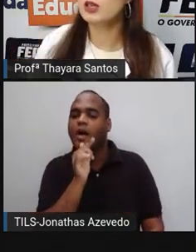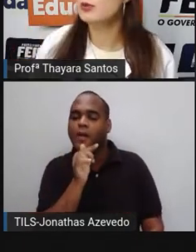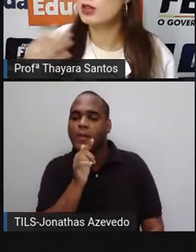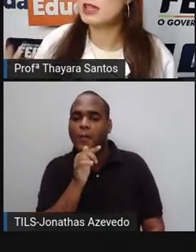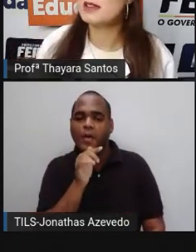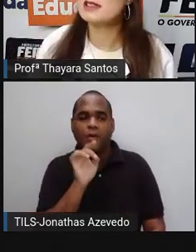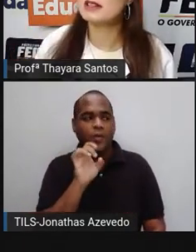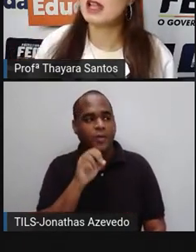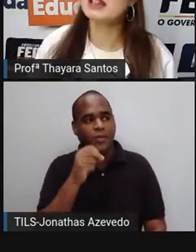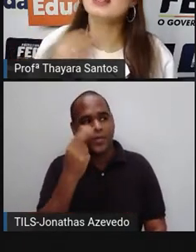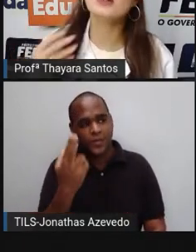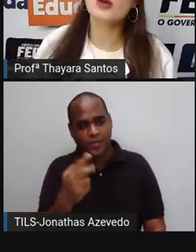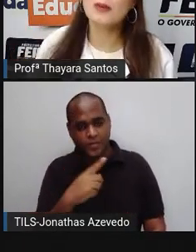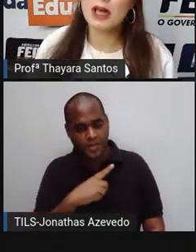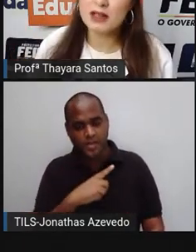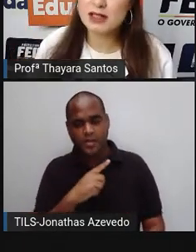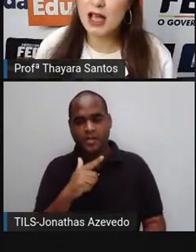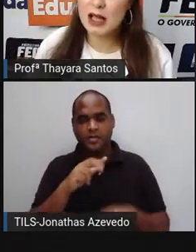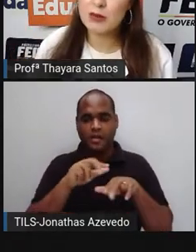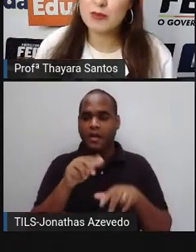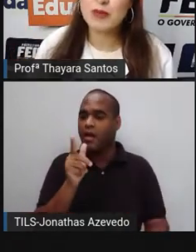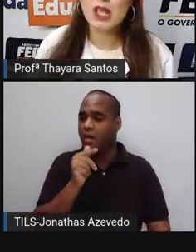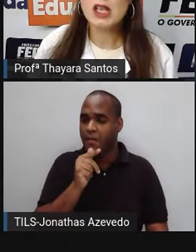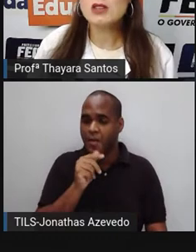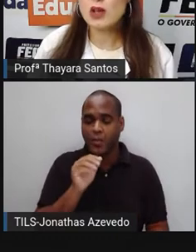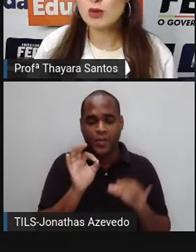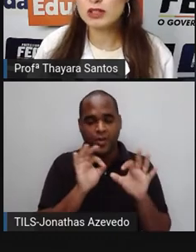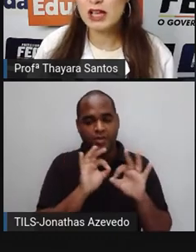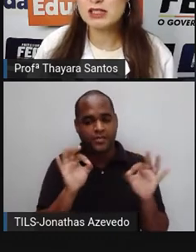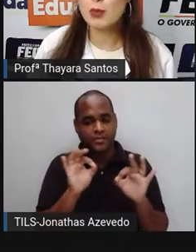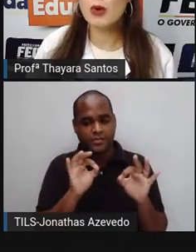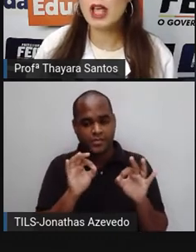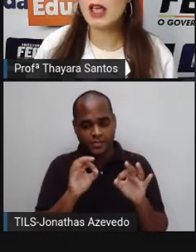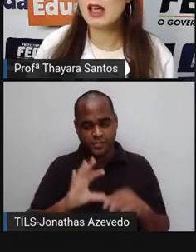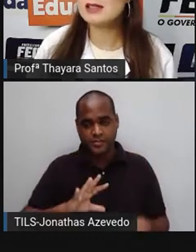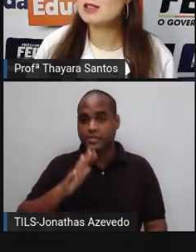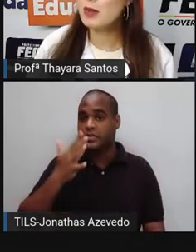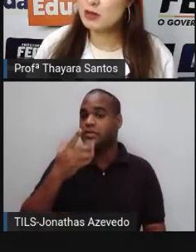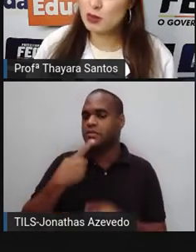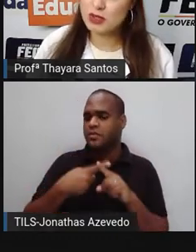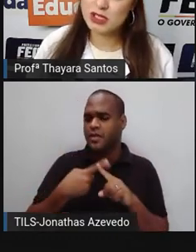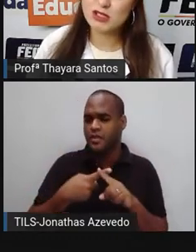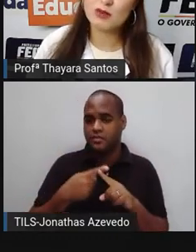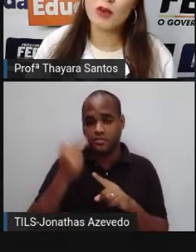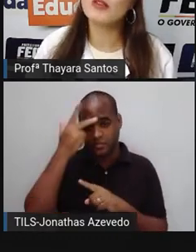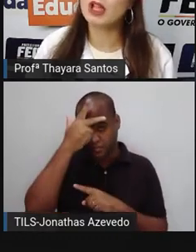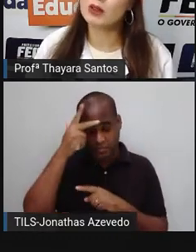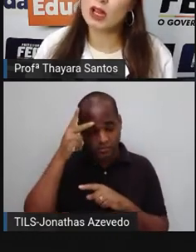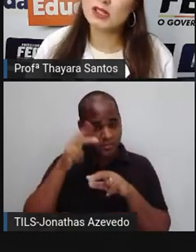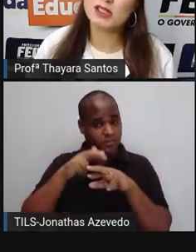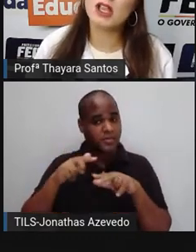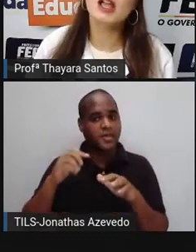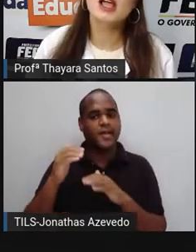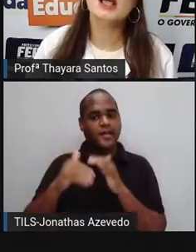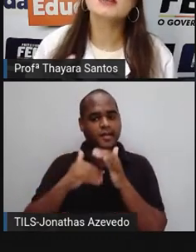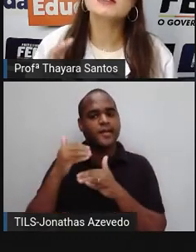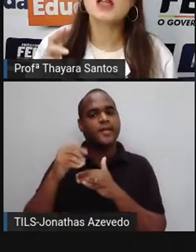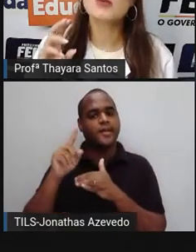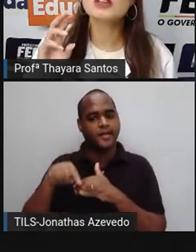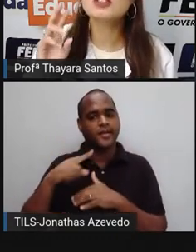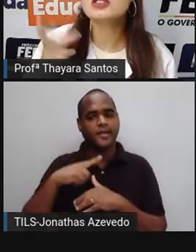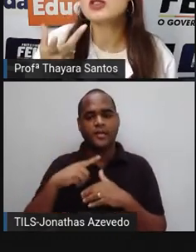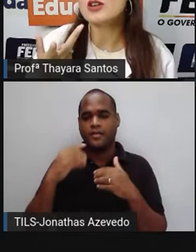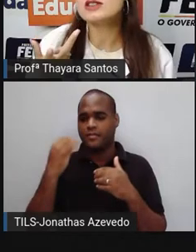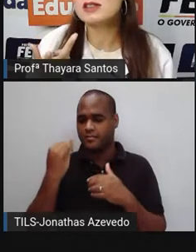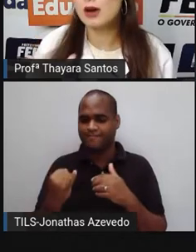então, e muitas vezes até nem tomar essa água. Isso acontece porque essas pessoas que desenvolvem a anorexia, elas